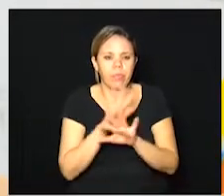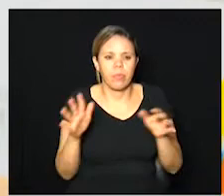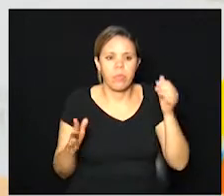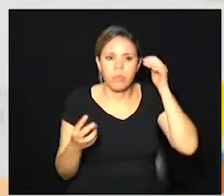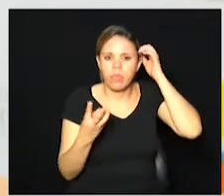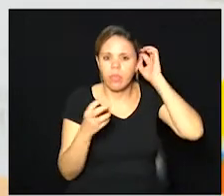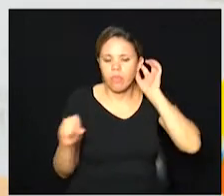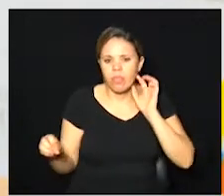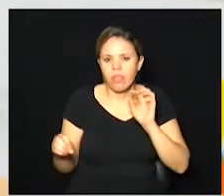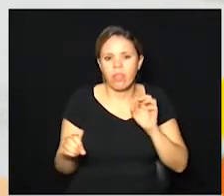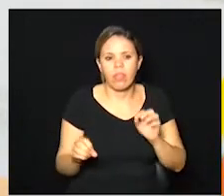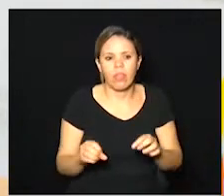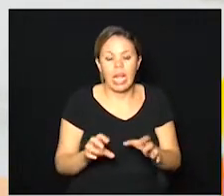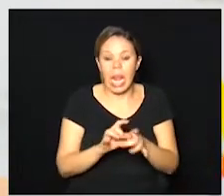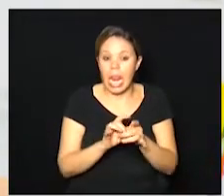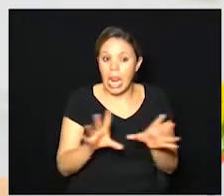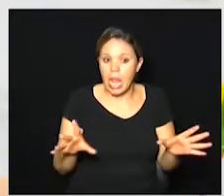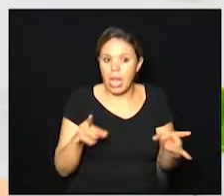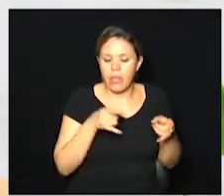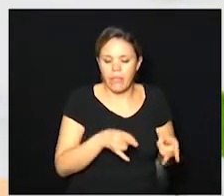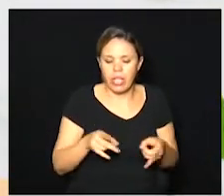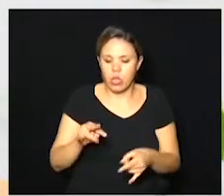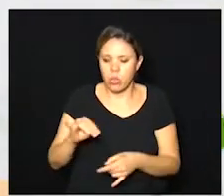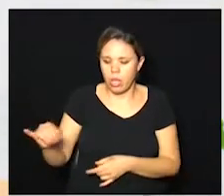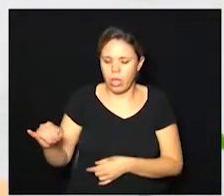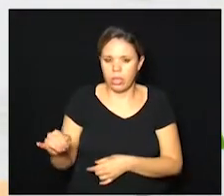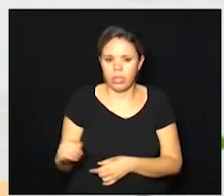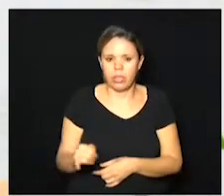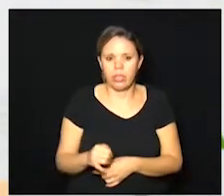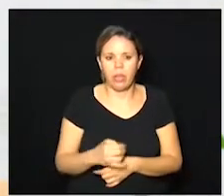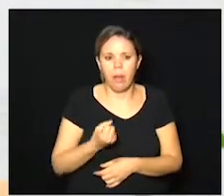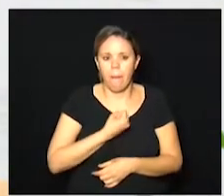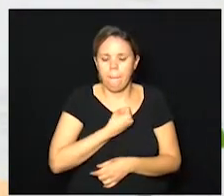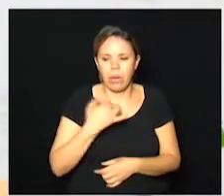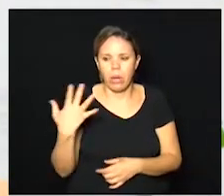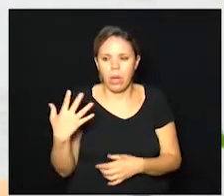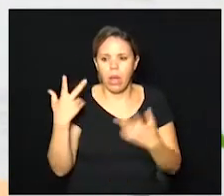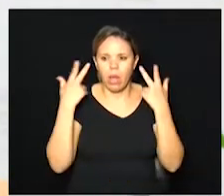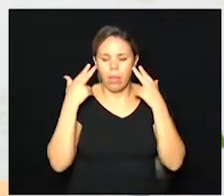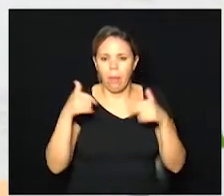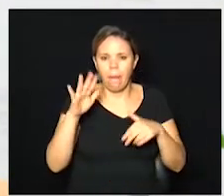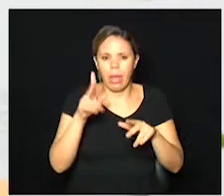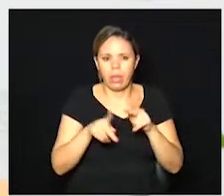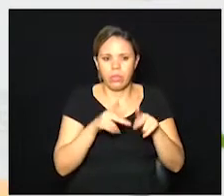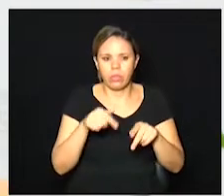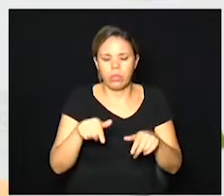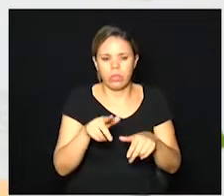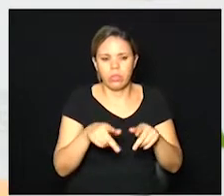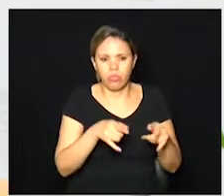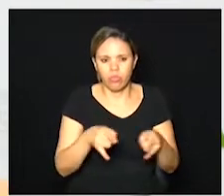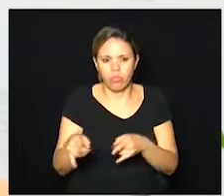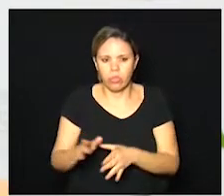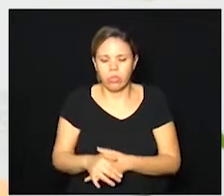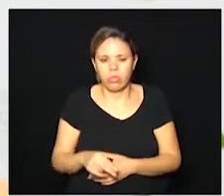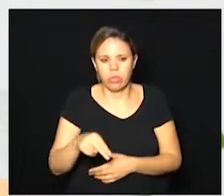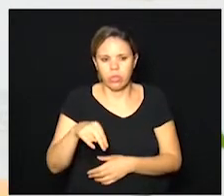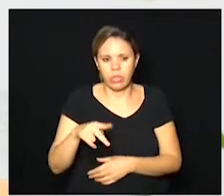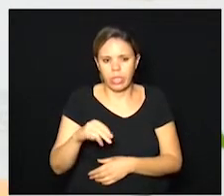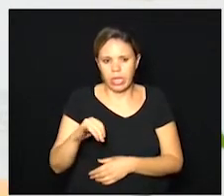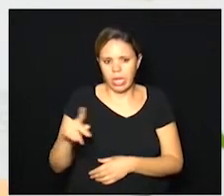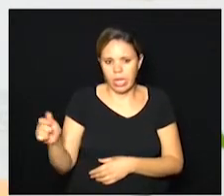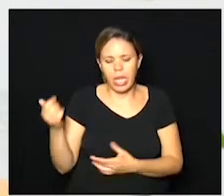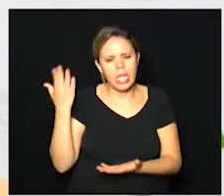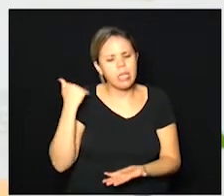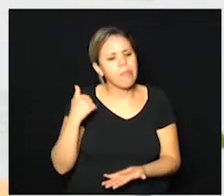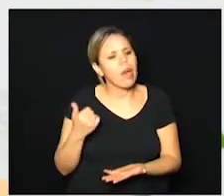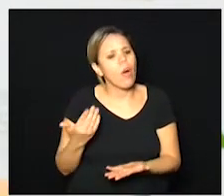o número de leitos livres de UTI leitos de retaguarda é um número até maior do que esse prefeito a internauta Nica Novaes ela quer saber